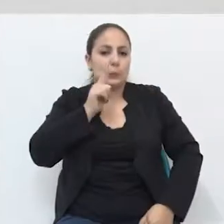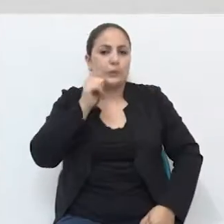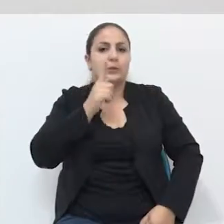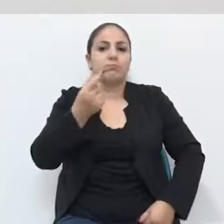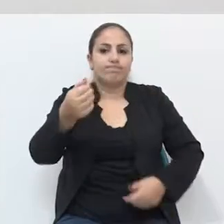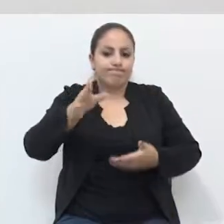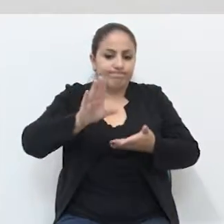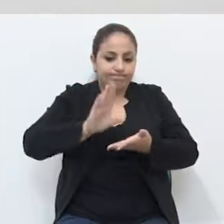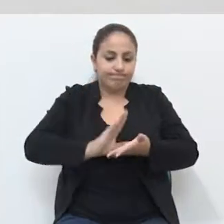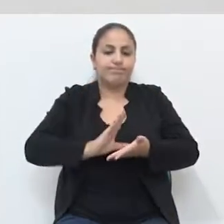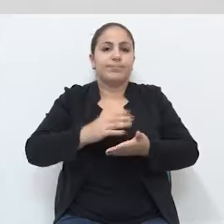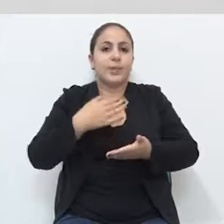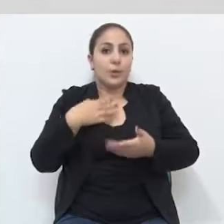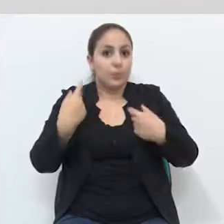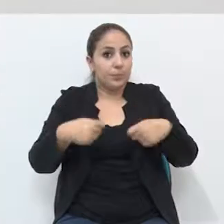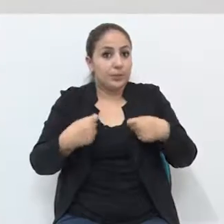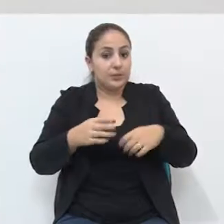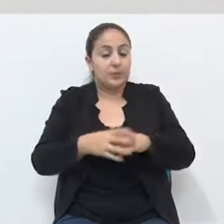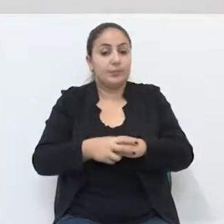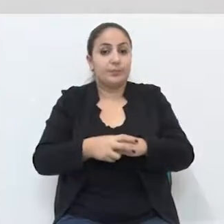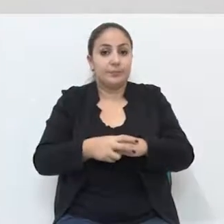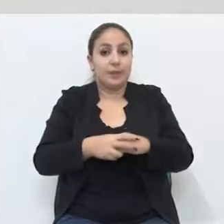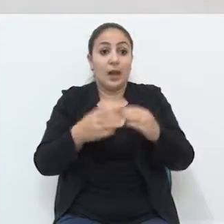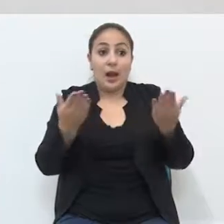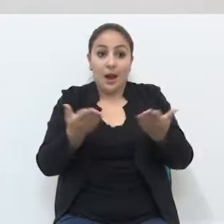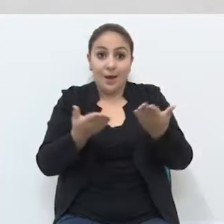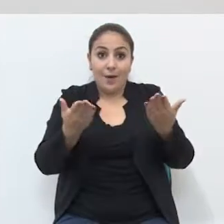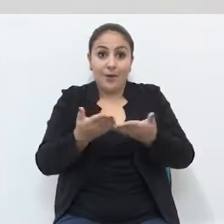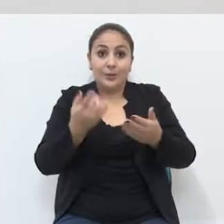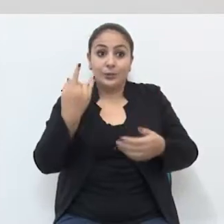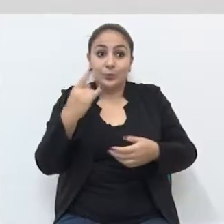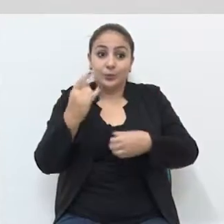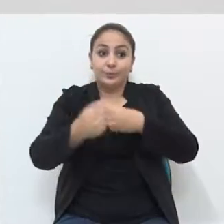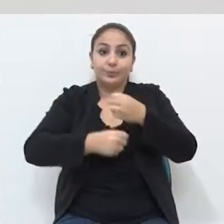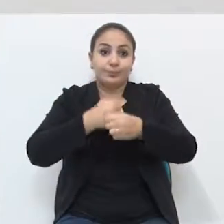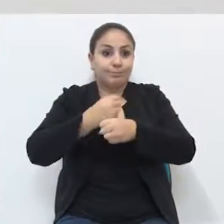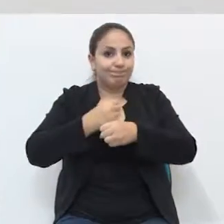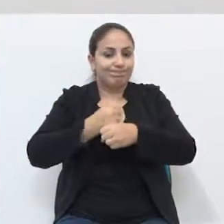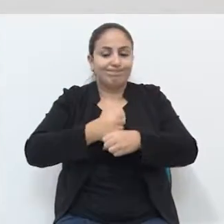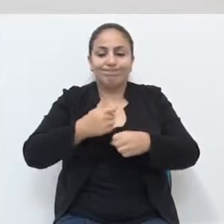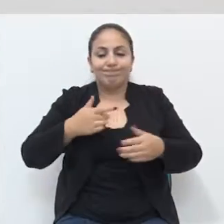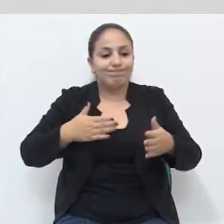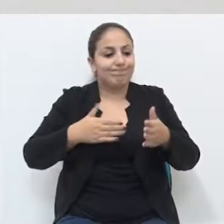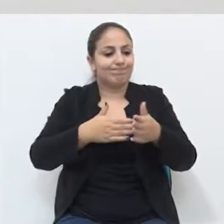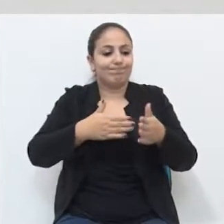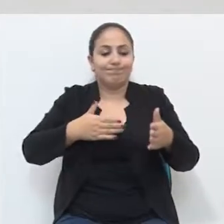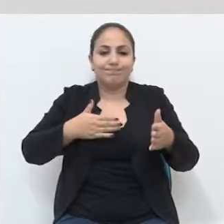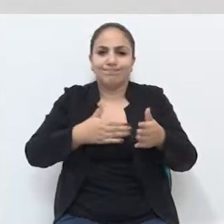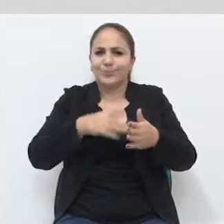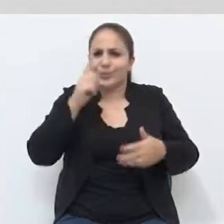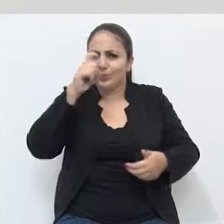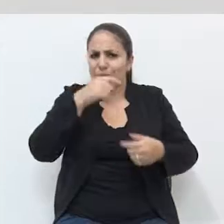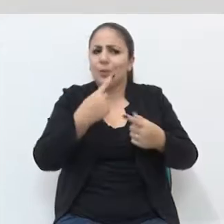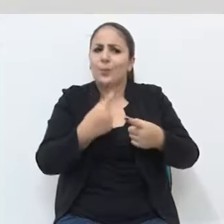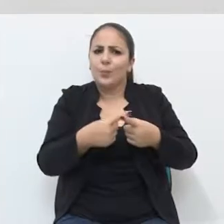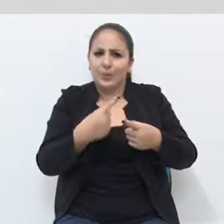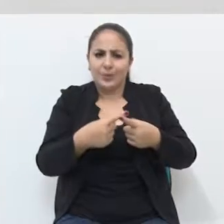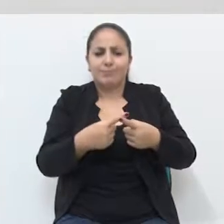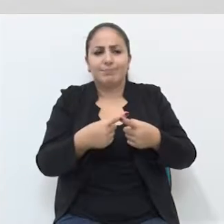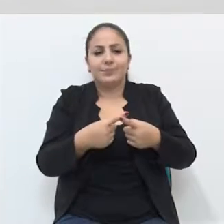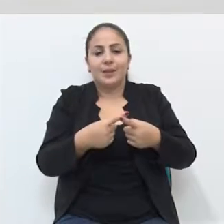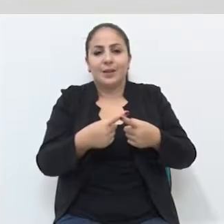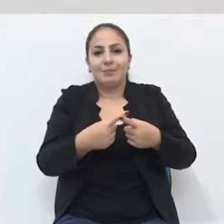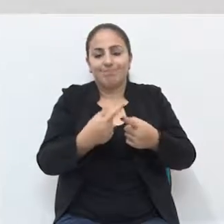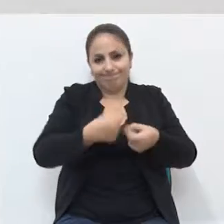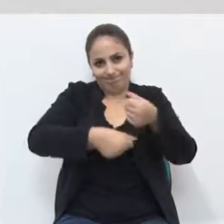vezes me dar esse auxílio que eu precisava. E agora, nos últimos anos, era difícil por causa da